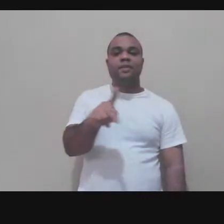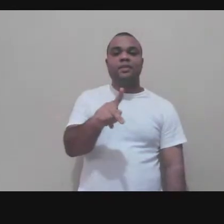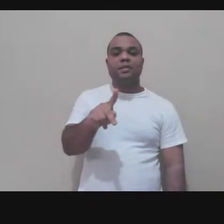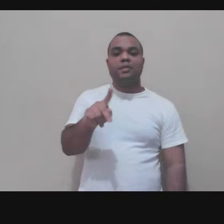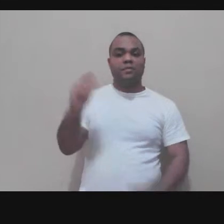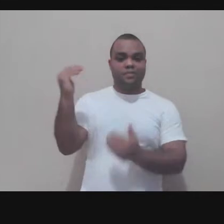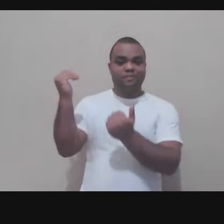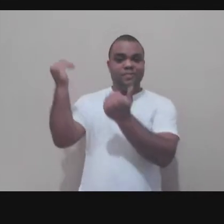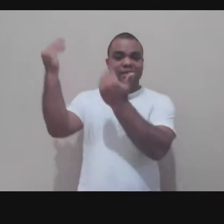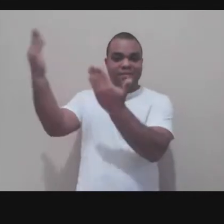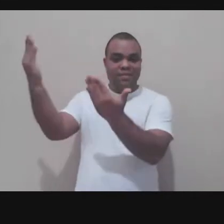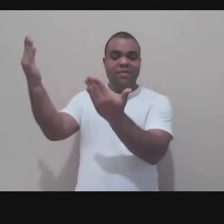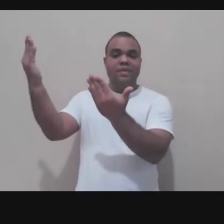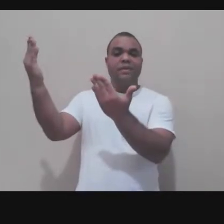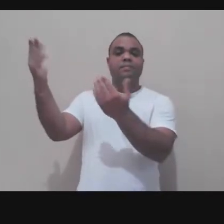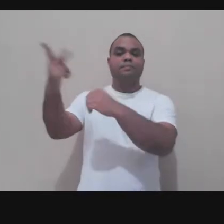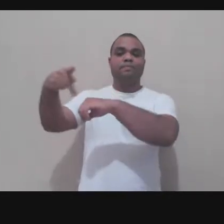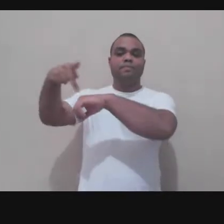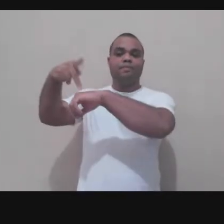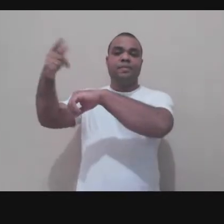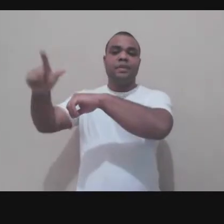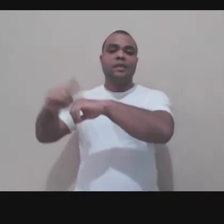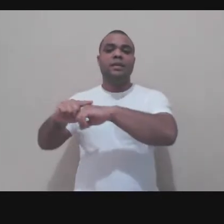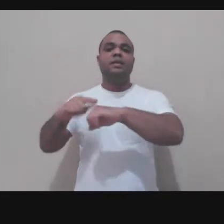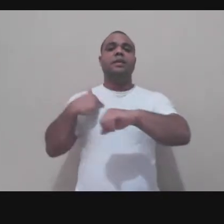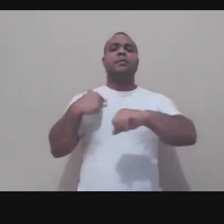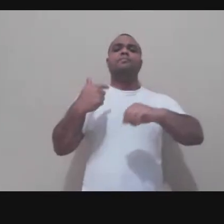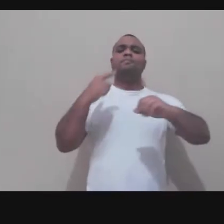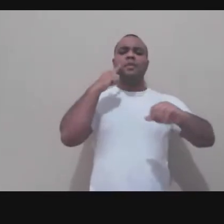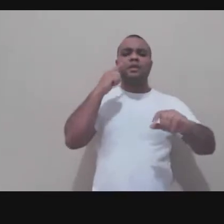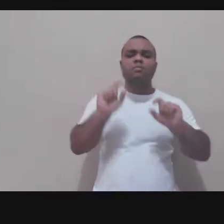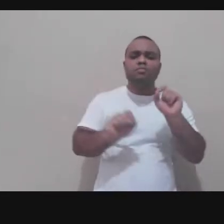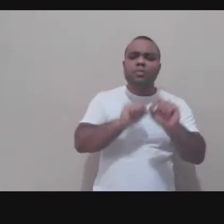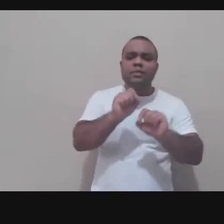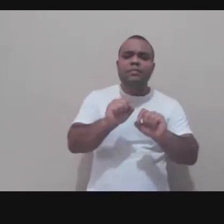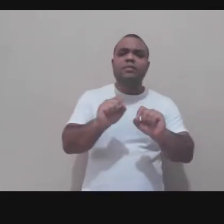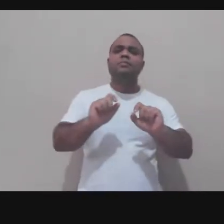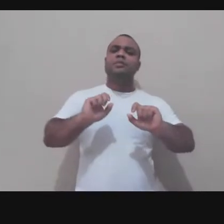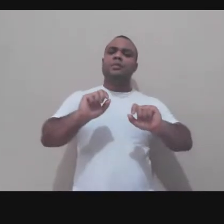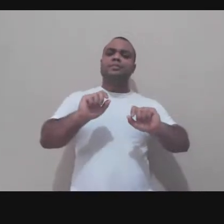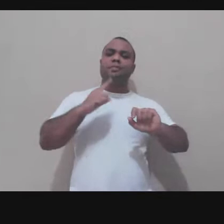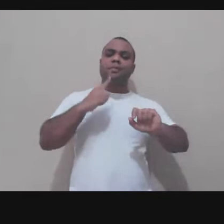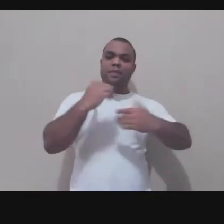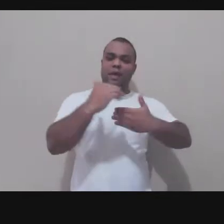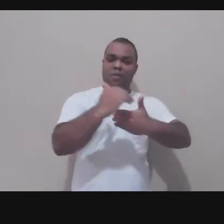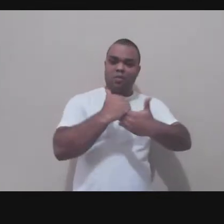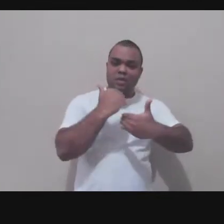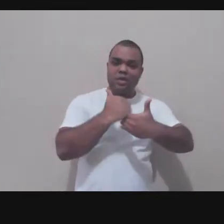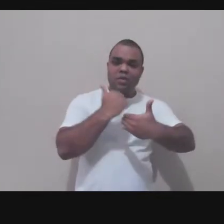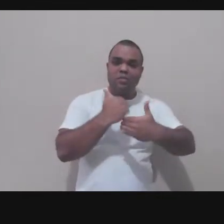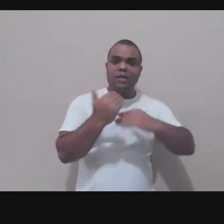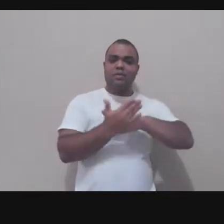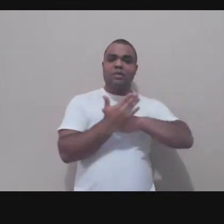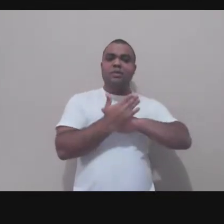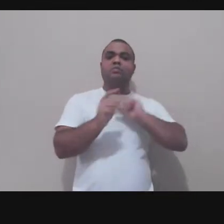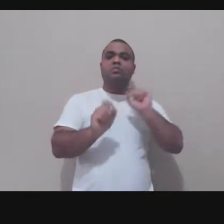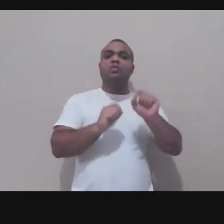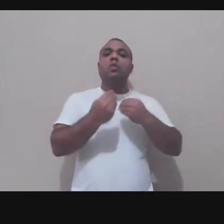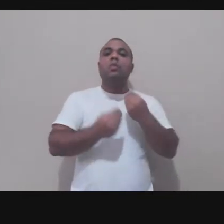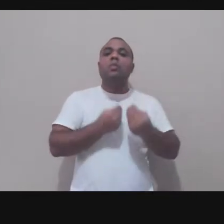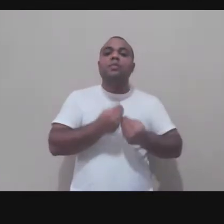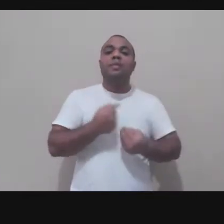que nesse meu projeto ele via uma potencial grande contribuição que era de entender de fato esse tipo de